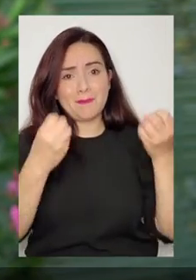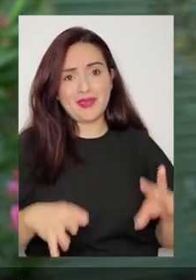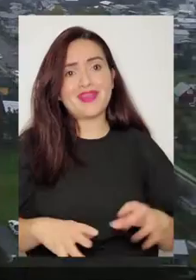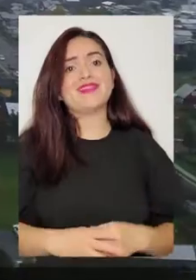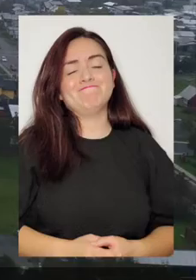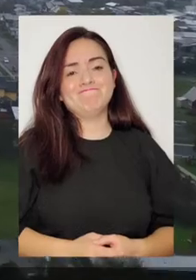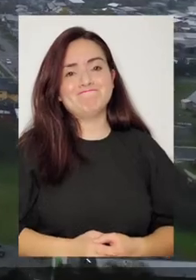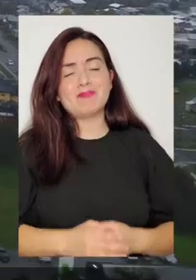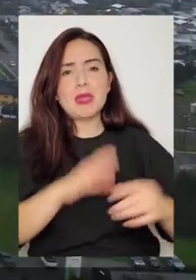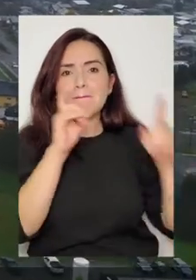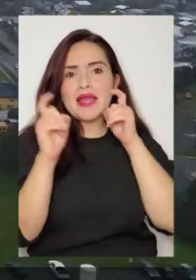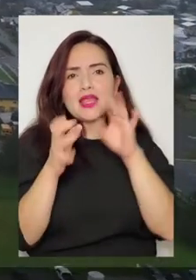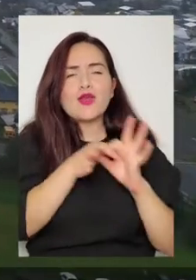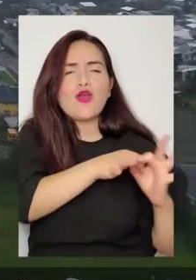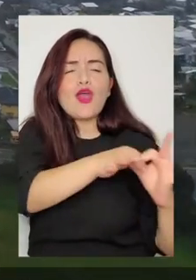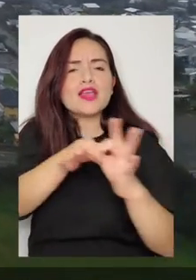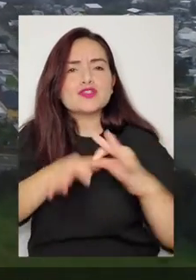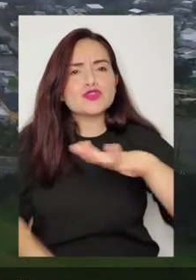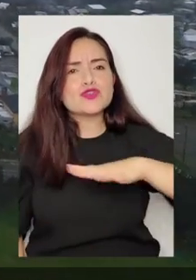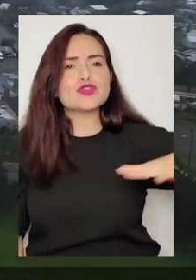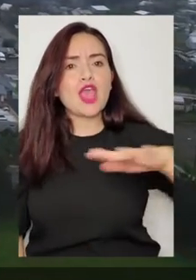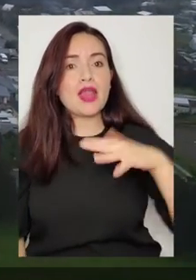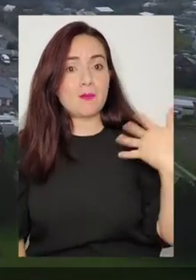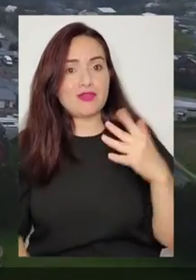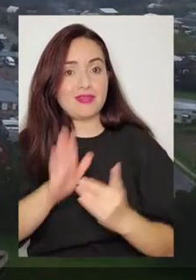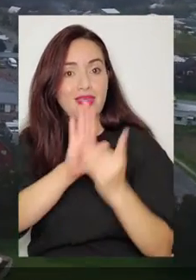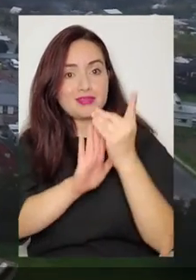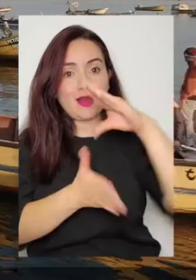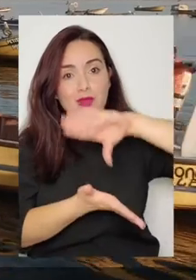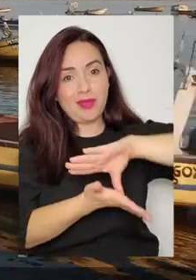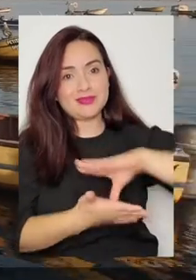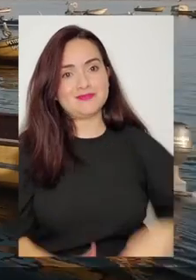riesgo a coesão social tão importante para o desenvolvimento de um país.